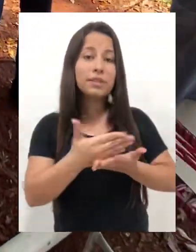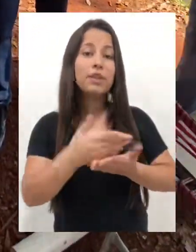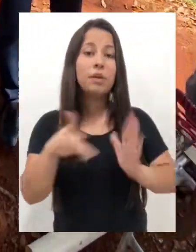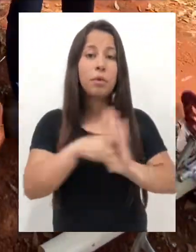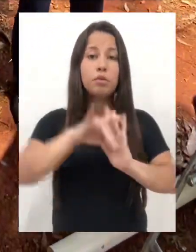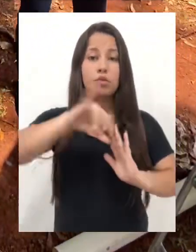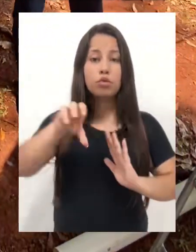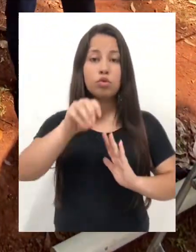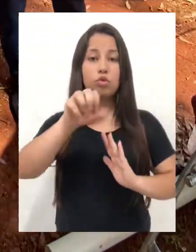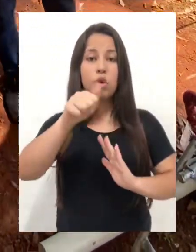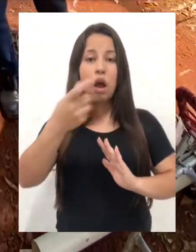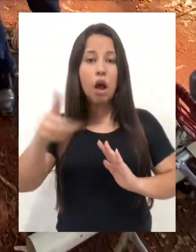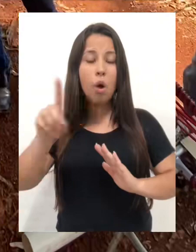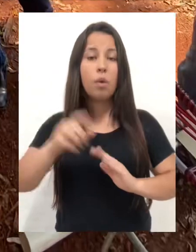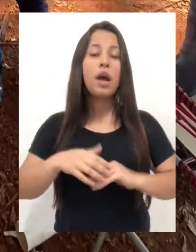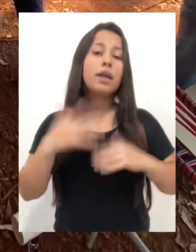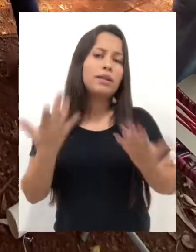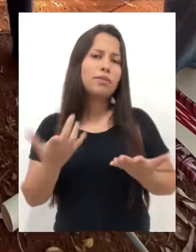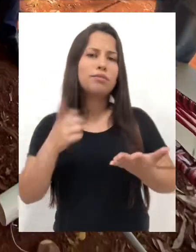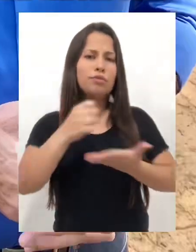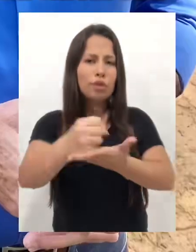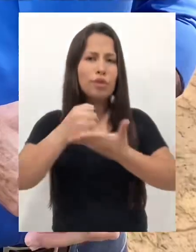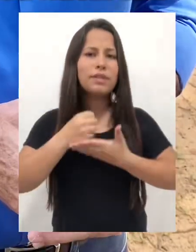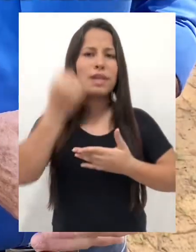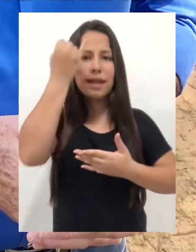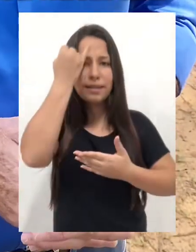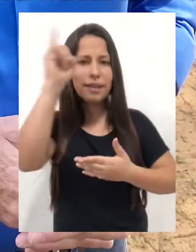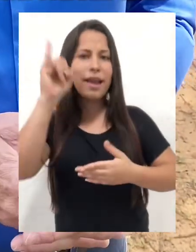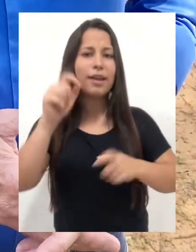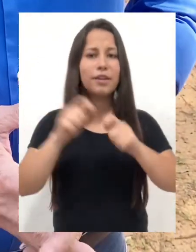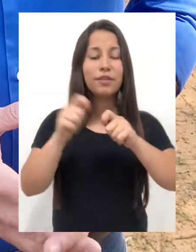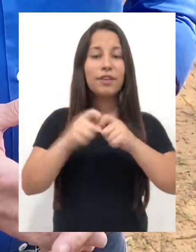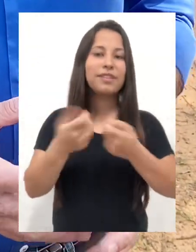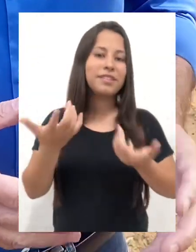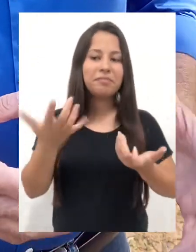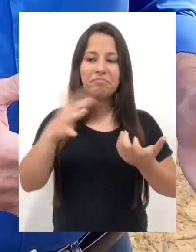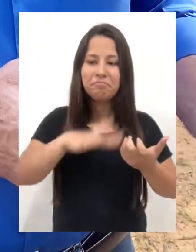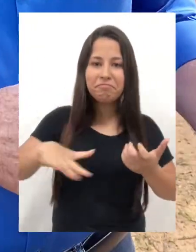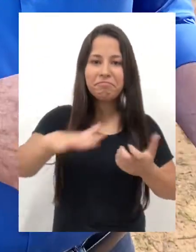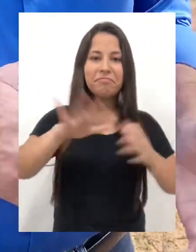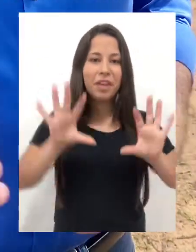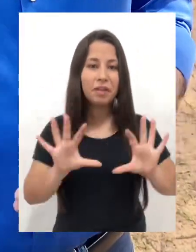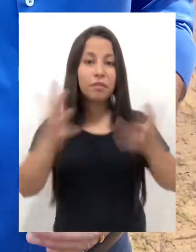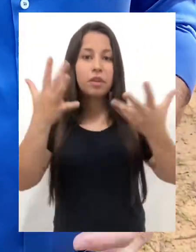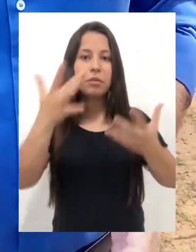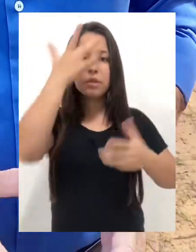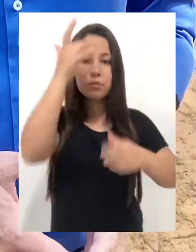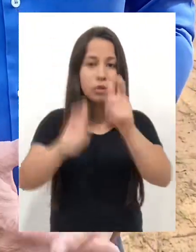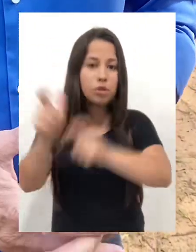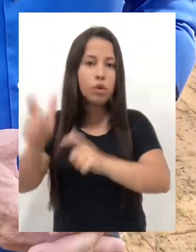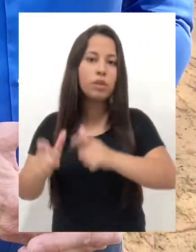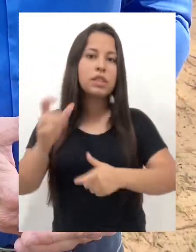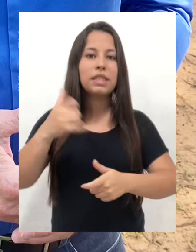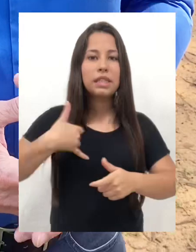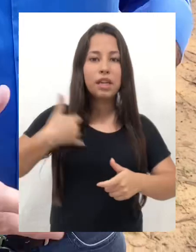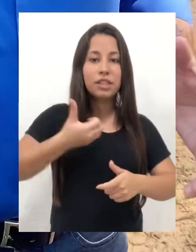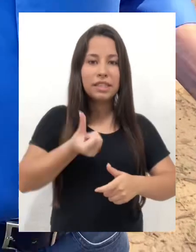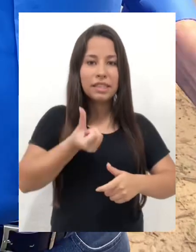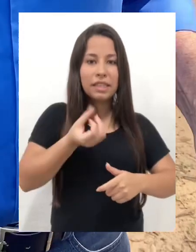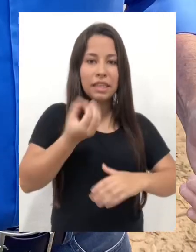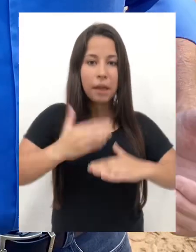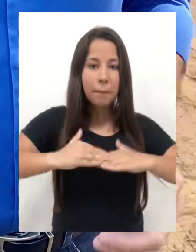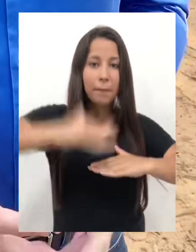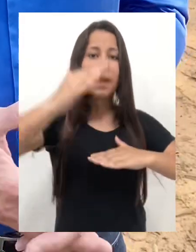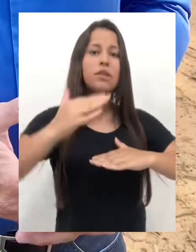Bando, que trouxe a ideia de fazer um evento dessa natureza pra que as pessoas com mais de 60 anos pudessem